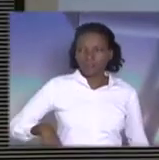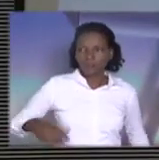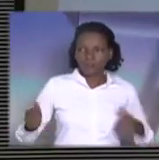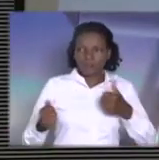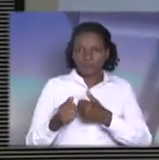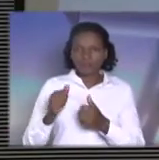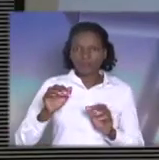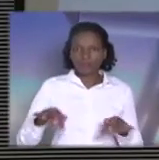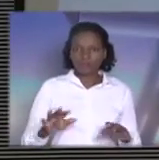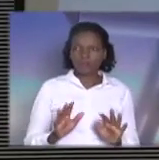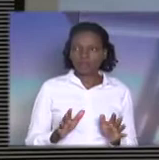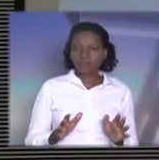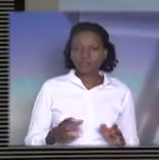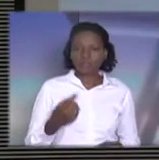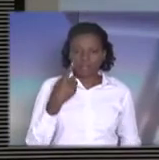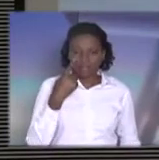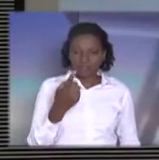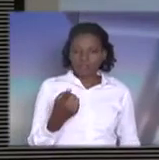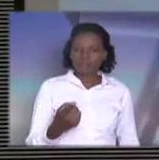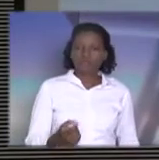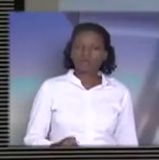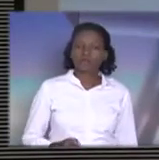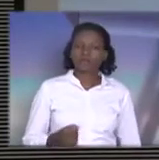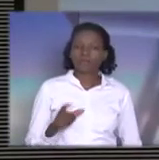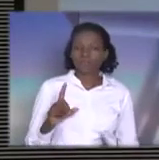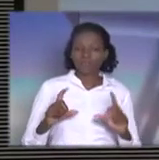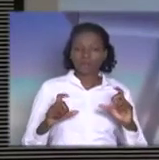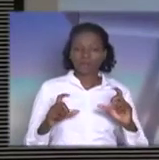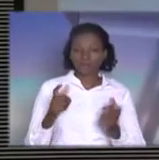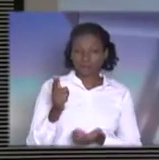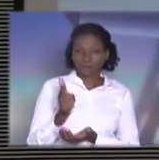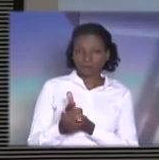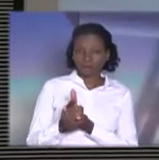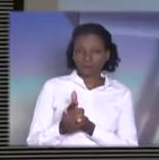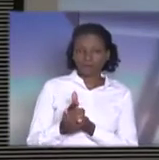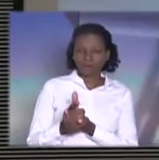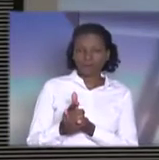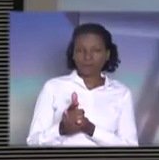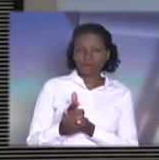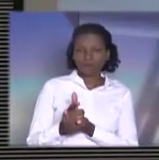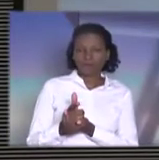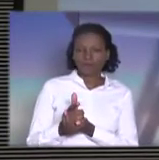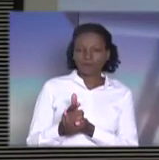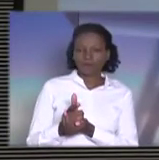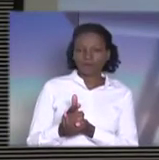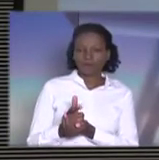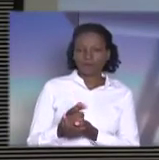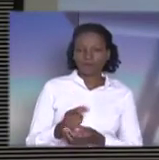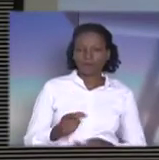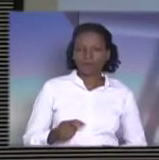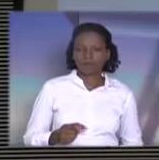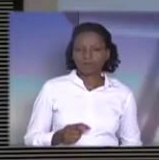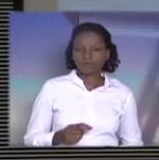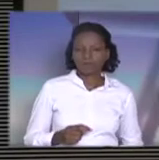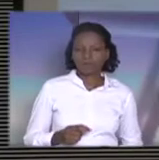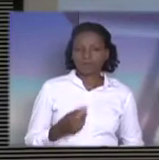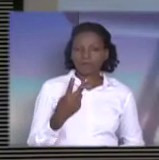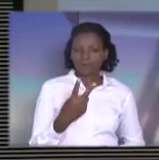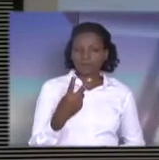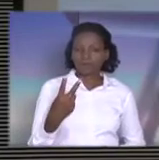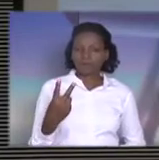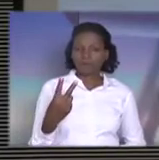nossa explanação. Está aí. A foto está horrível, Machado. No ato está melhor. Ali é um 22.